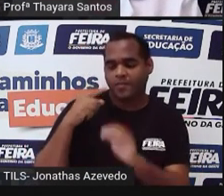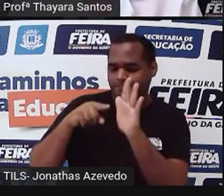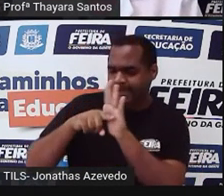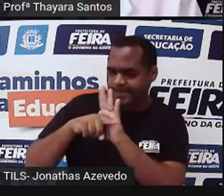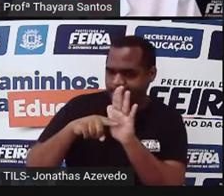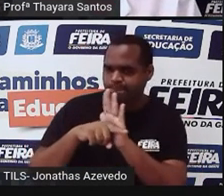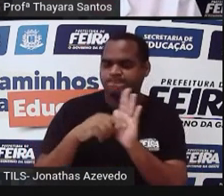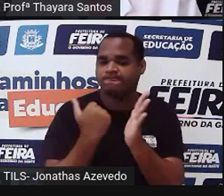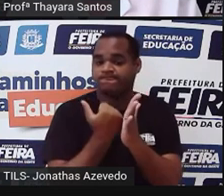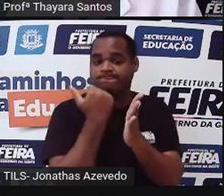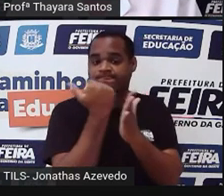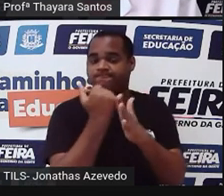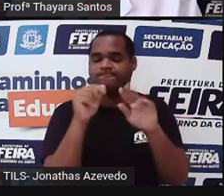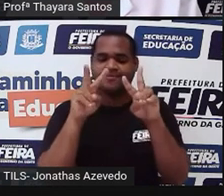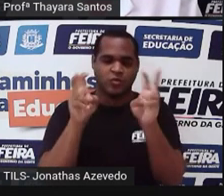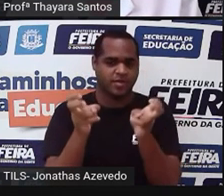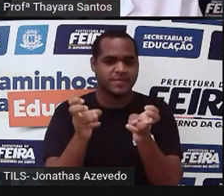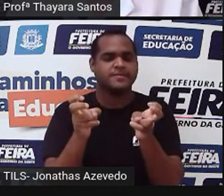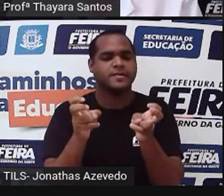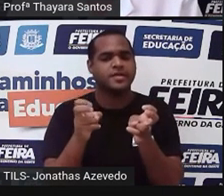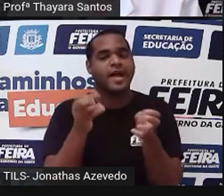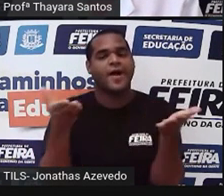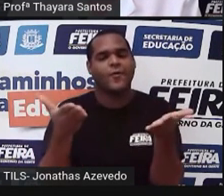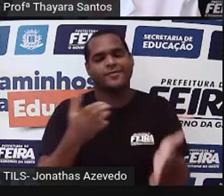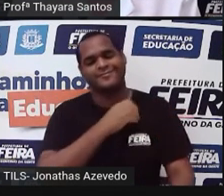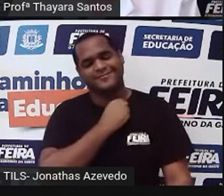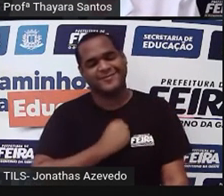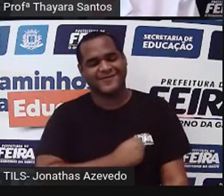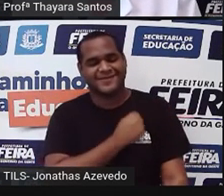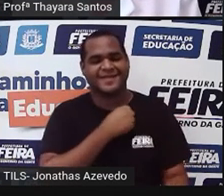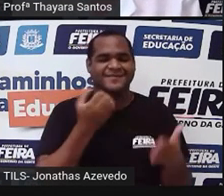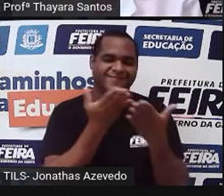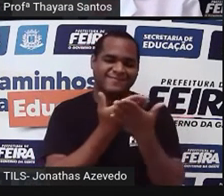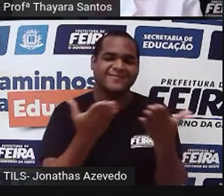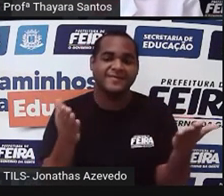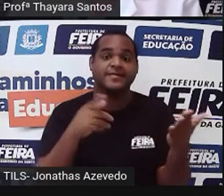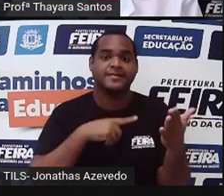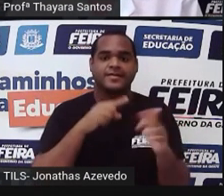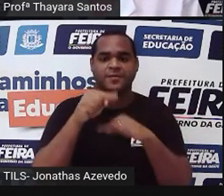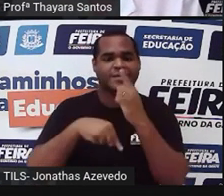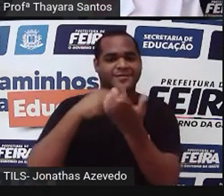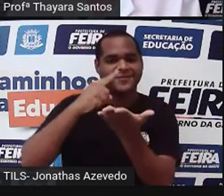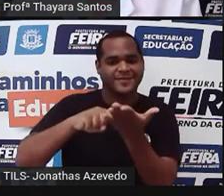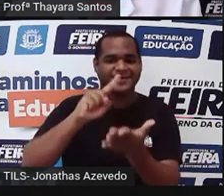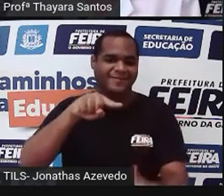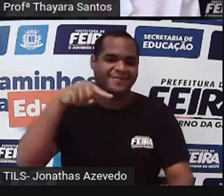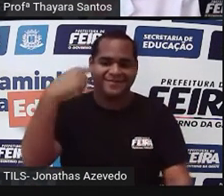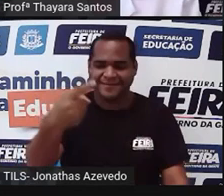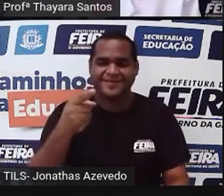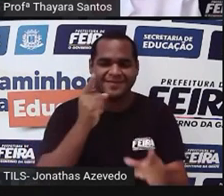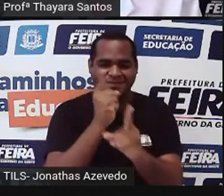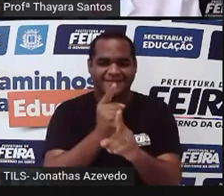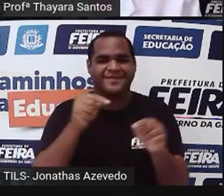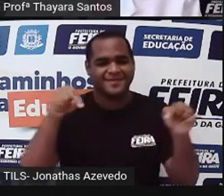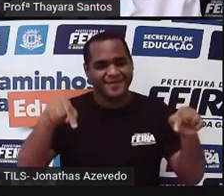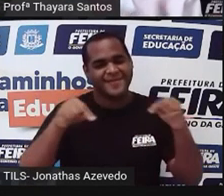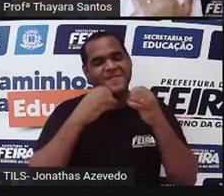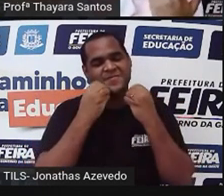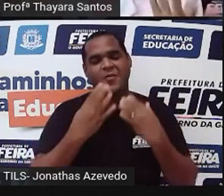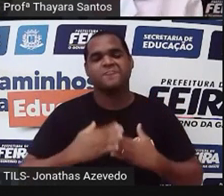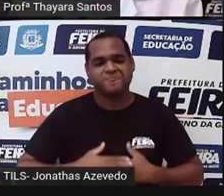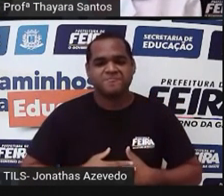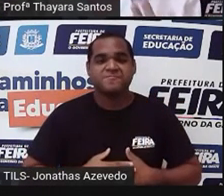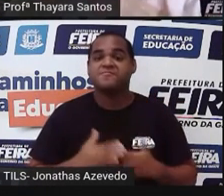mais sobre o tema. Eu vou ficar aqui morrendo de saudade de vocês, mas a gente já tem encontro marcado na nossa próxima aula. Então,